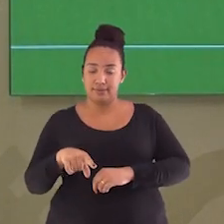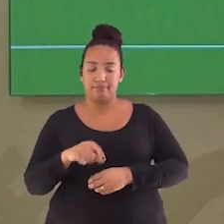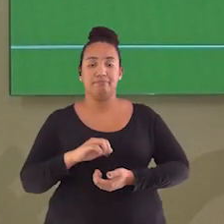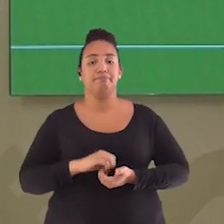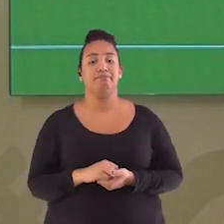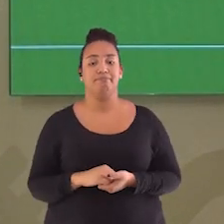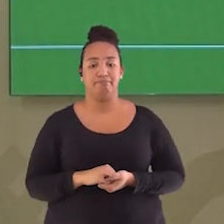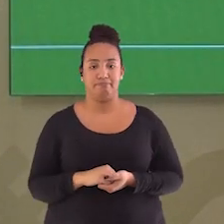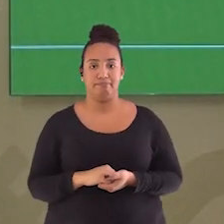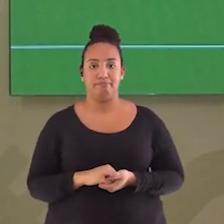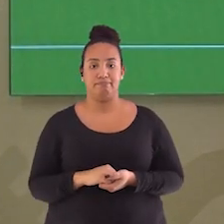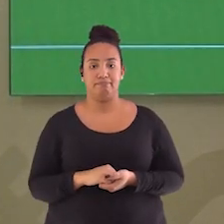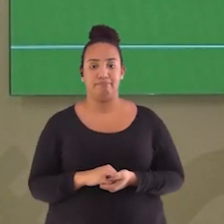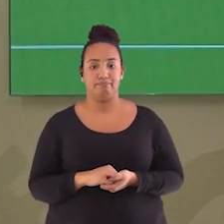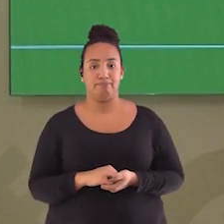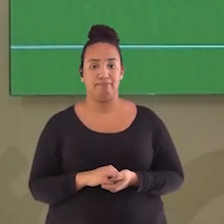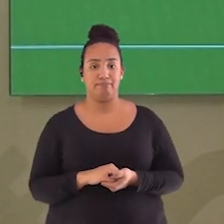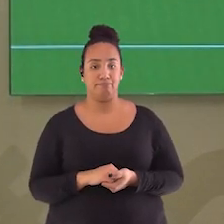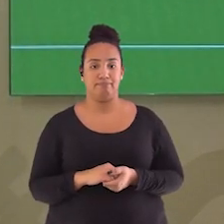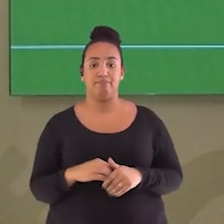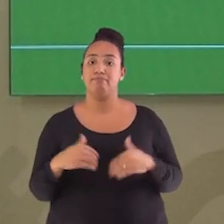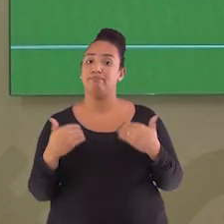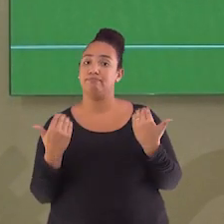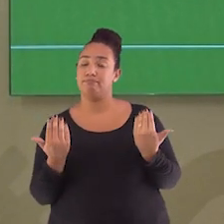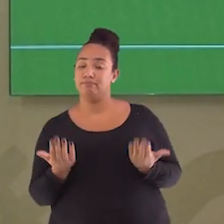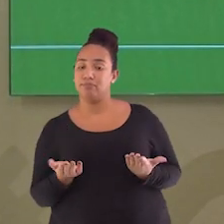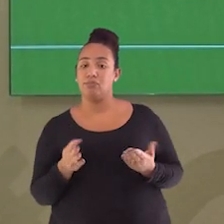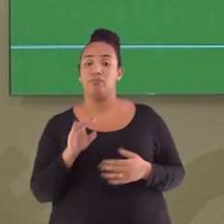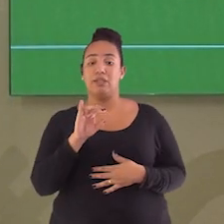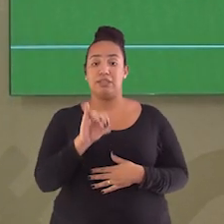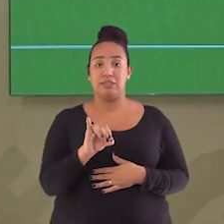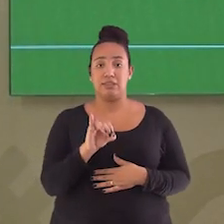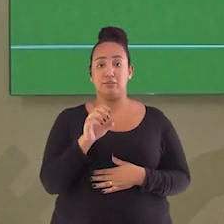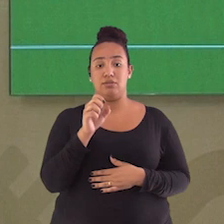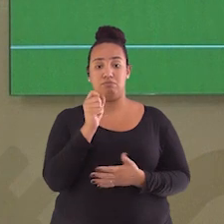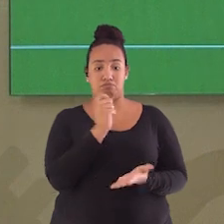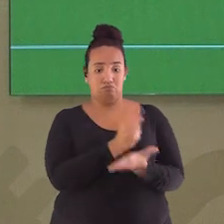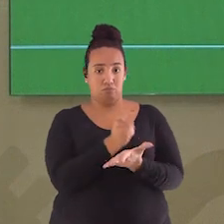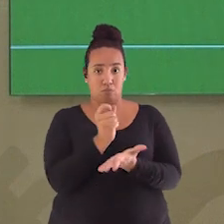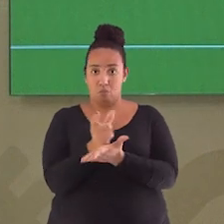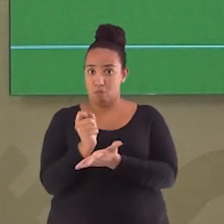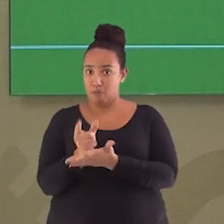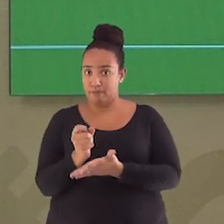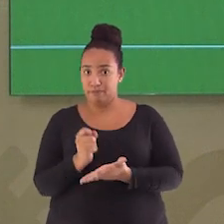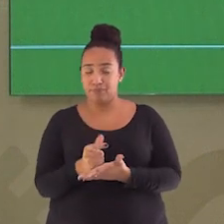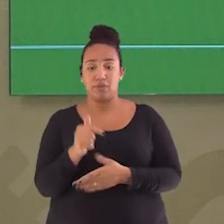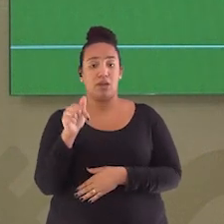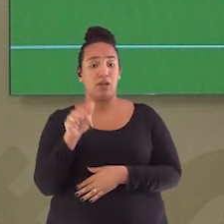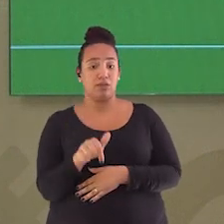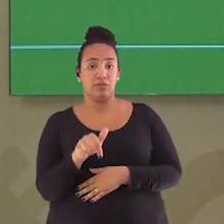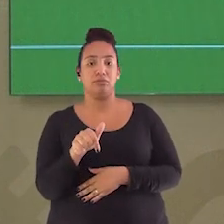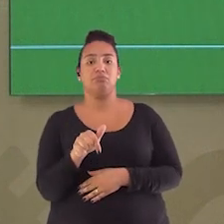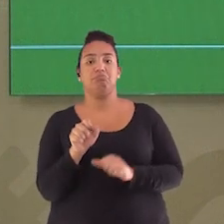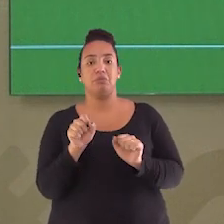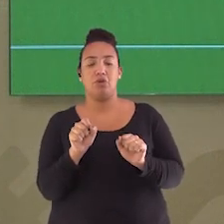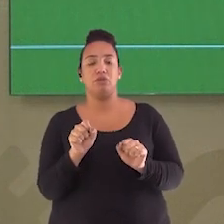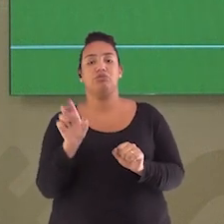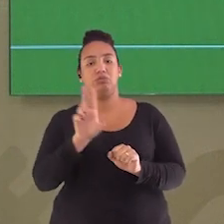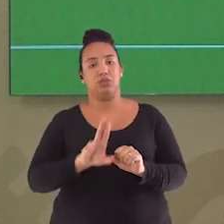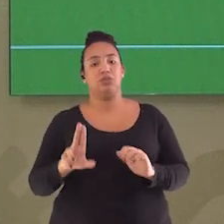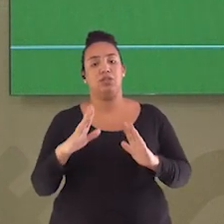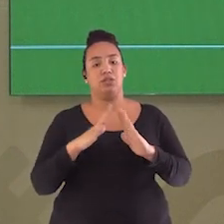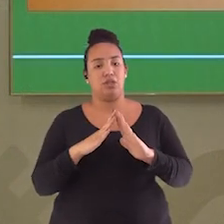Os recipientes que formam a composteira podem ser comprados, mas também feitos de forma caseira. E a gente vai dar uma olhadinha em como isso pode acontecer.